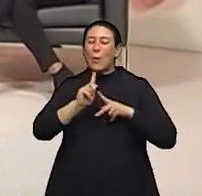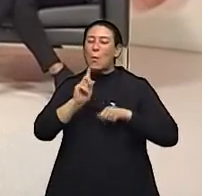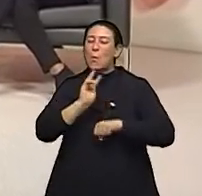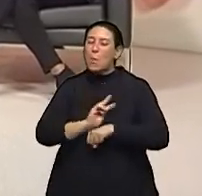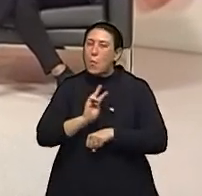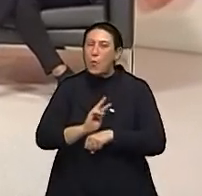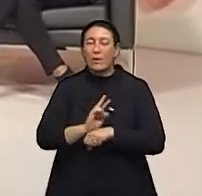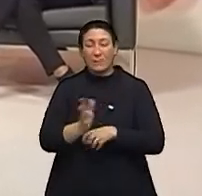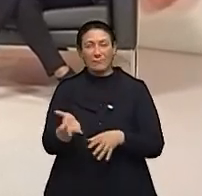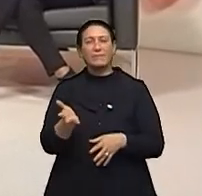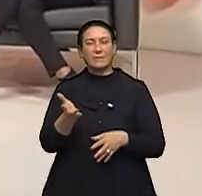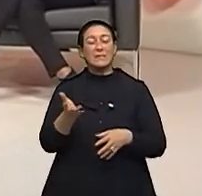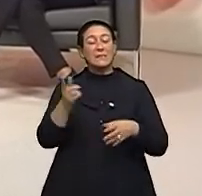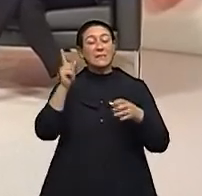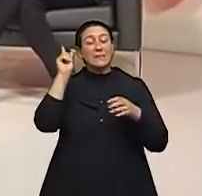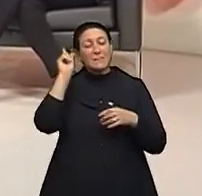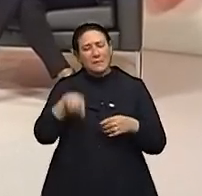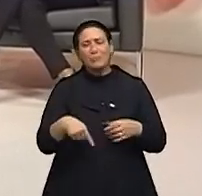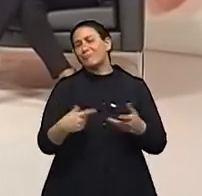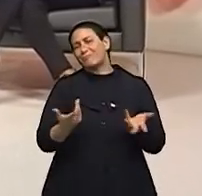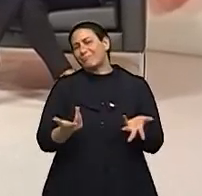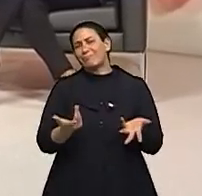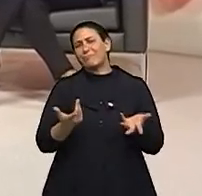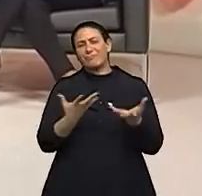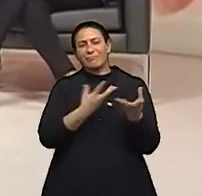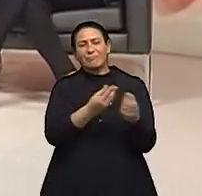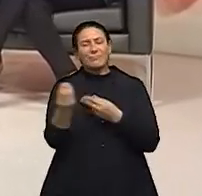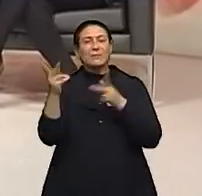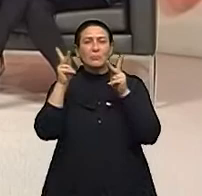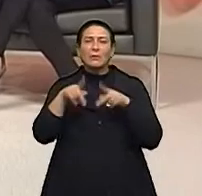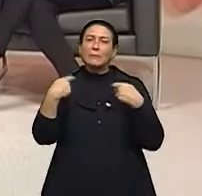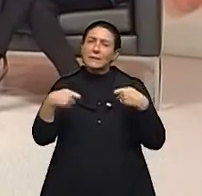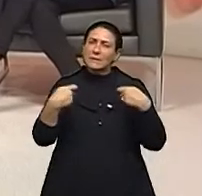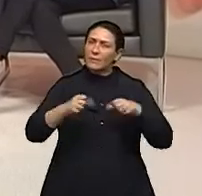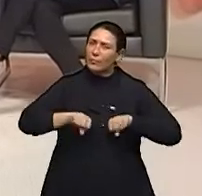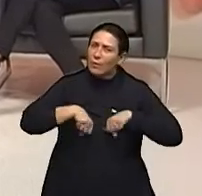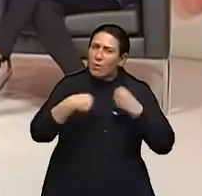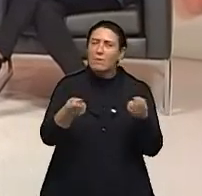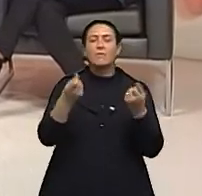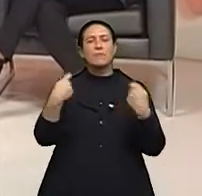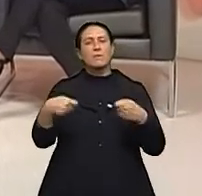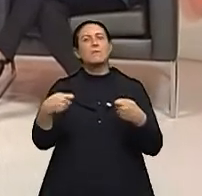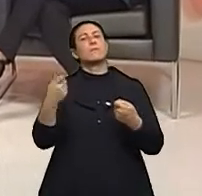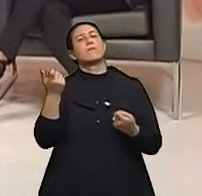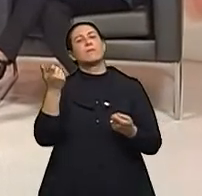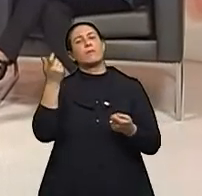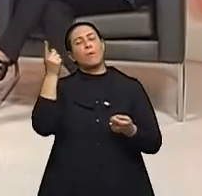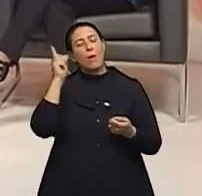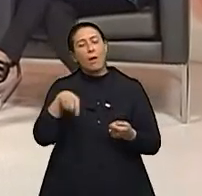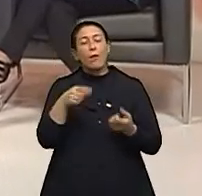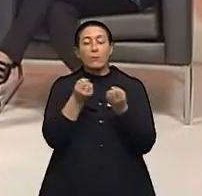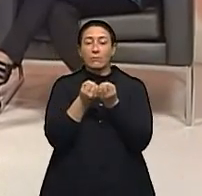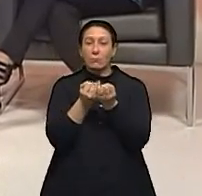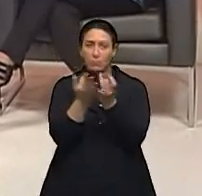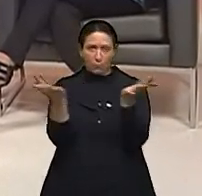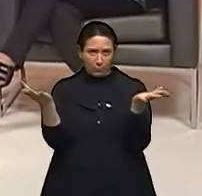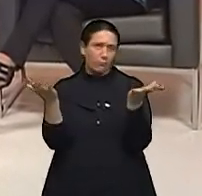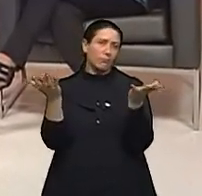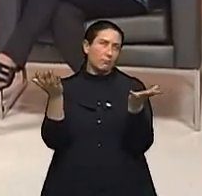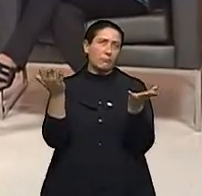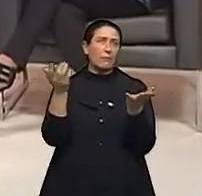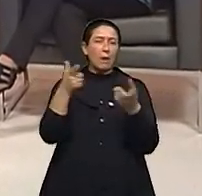Alegre e o Rio Grande do Sul passam ele com muita força, porque a gente vê, assim, que o número de casos